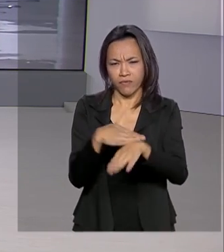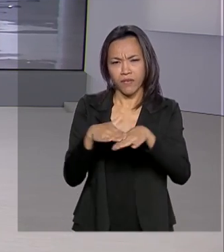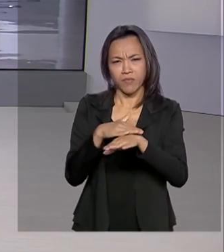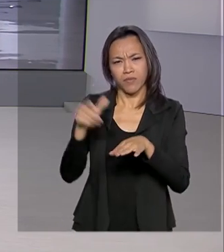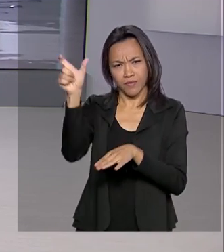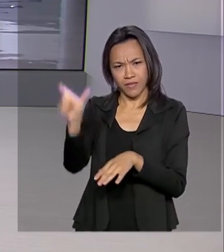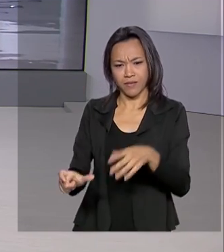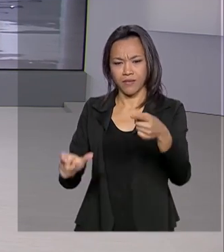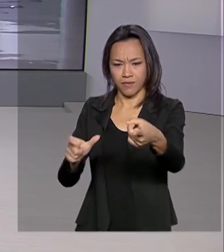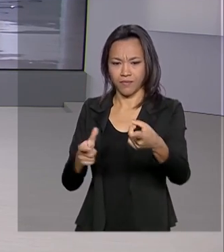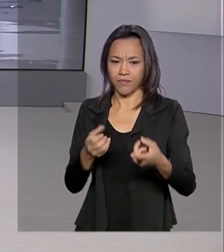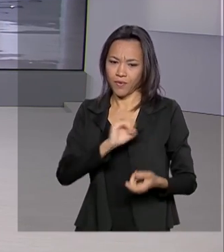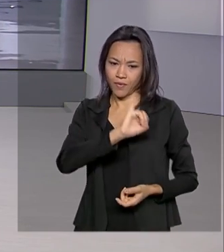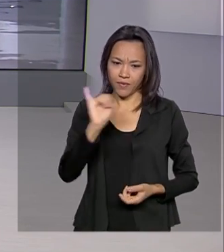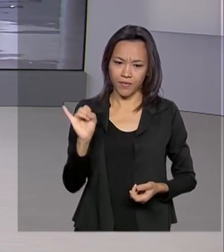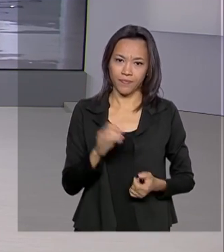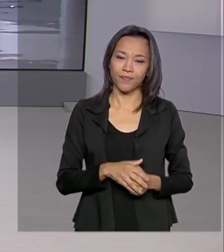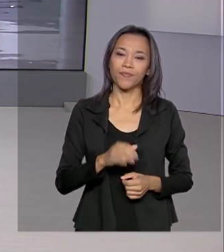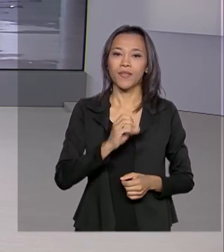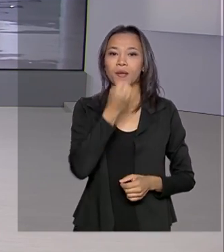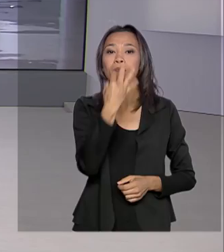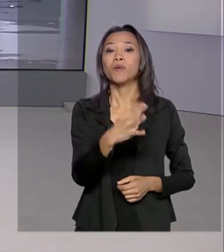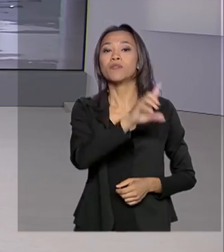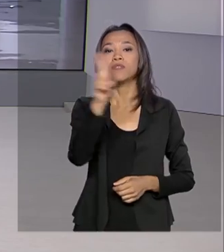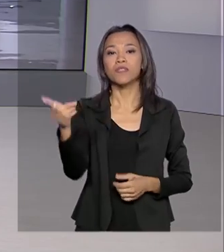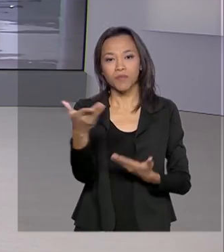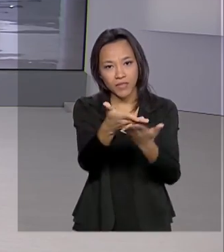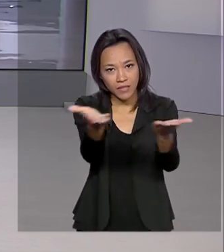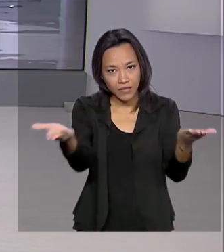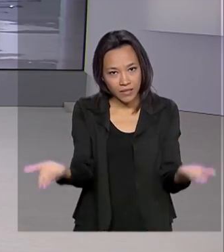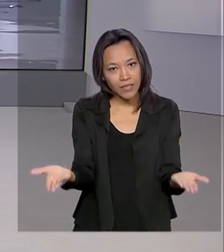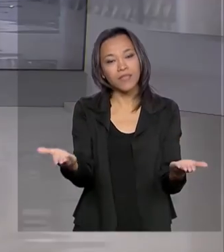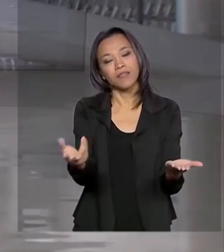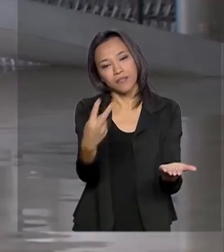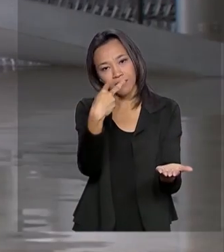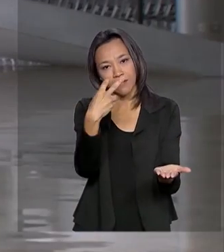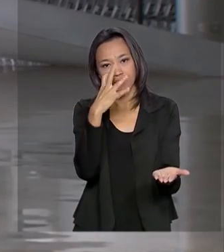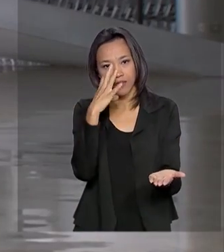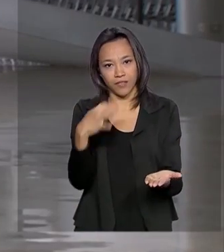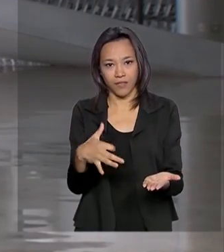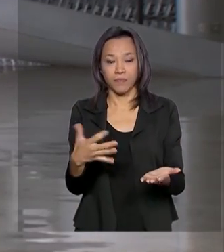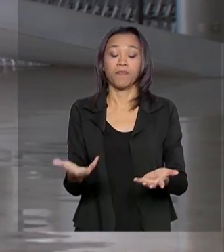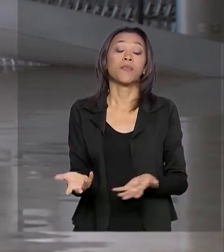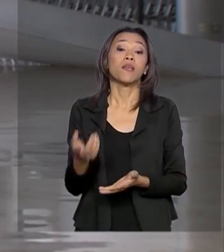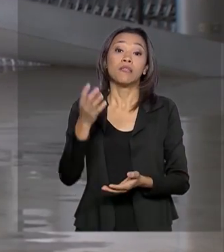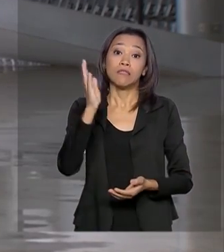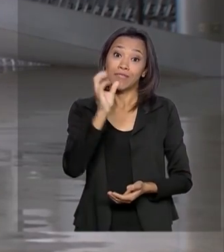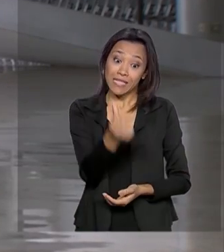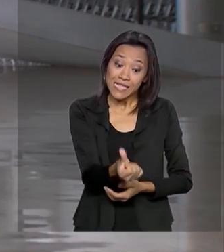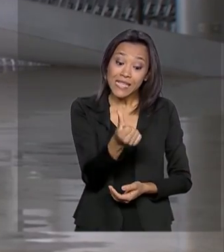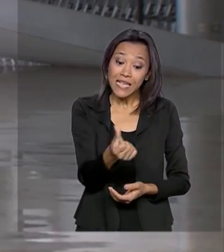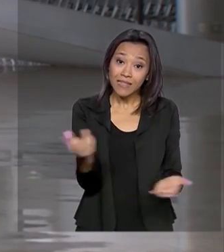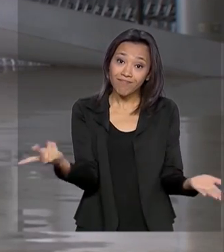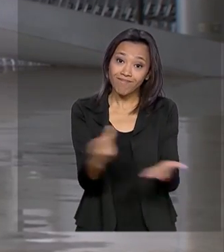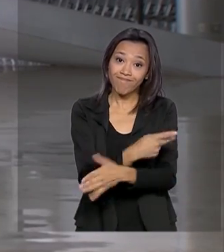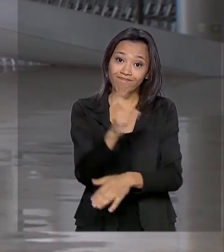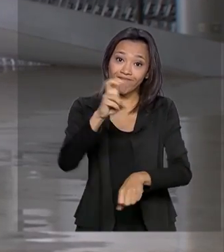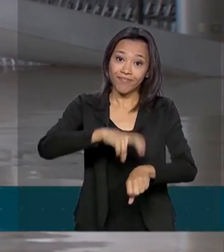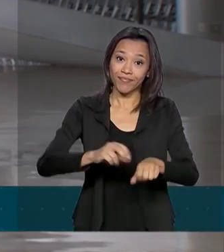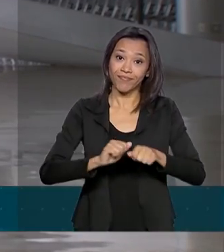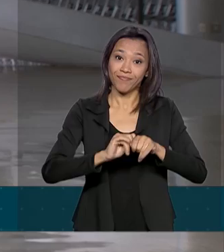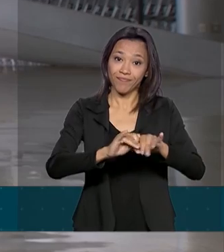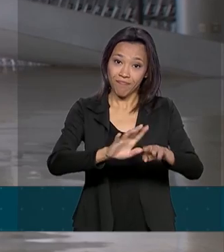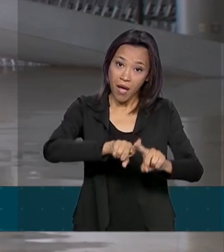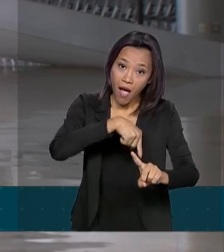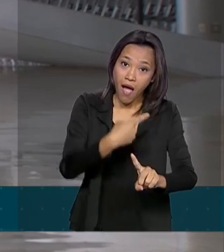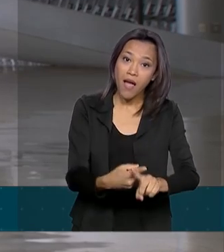Selma, bom dia. Oi, Renata. Bom dia para você, para quem está conosco também. Mais seis casos confirmados de coronavírus no país.